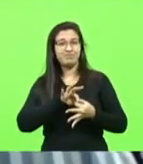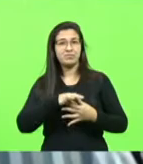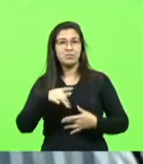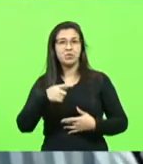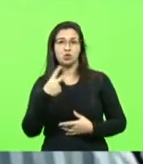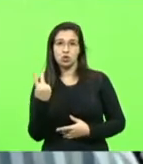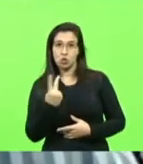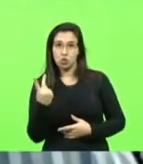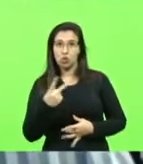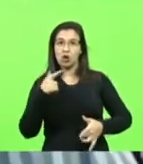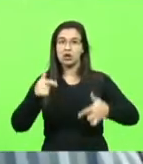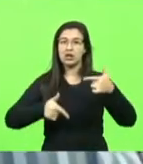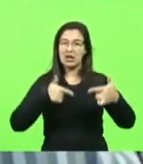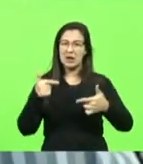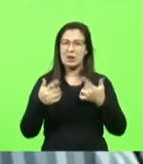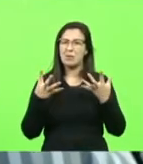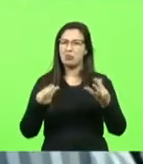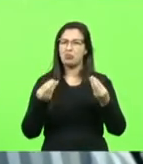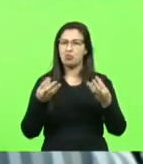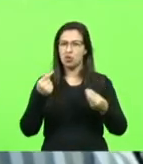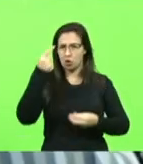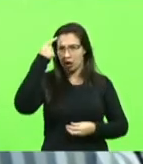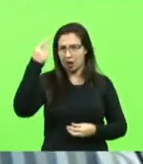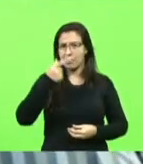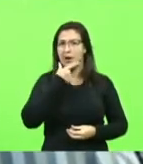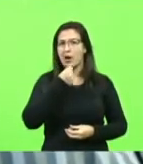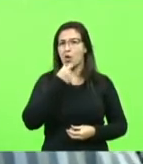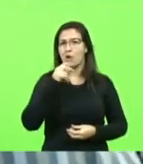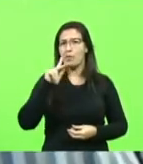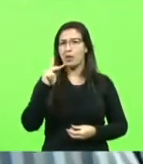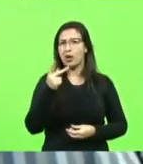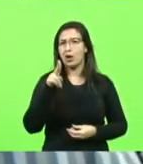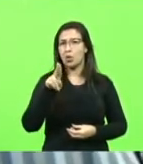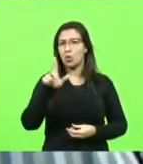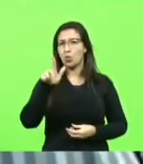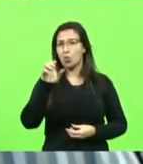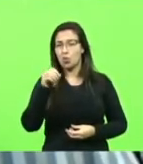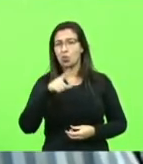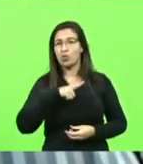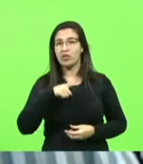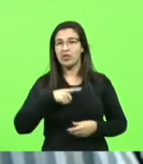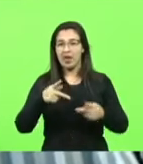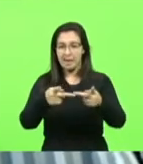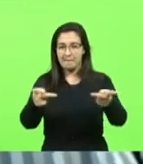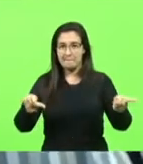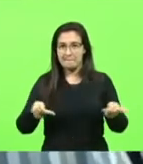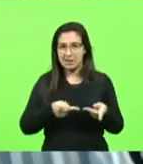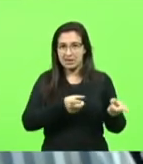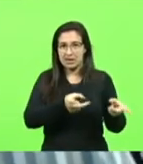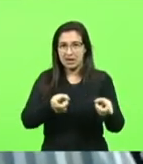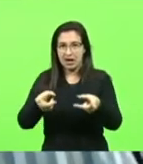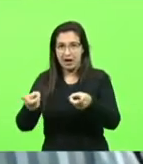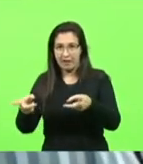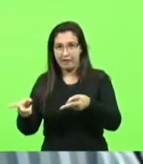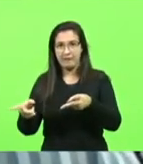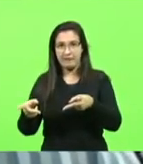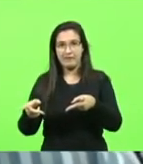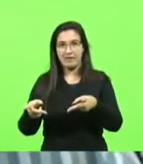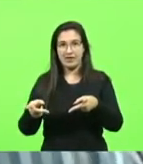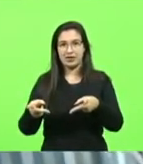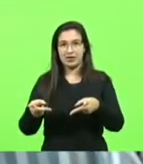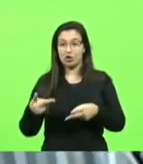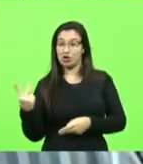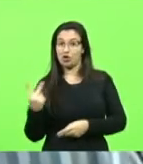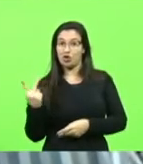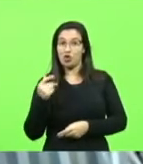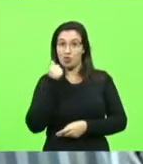o deputado lembra, do Hugo, que tinha aquela pizzaria na Beira-Mar, e a Beth, na época, nós trabalhávamos muito